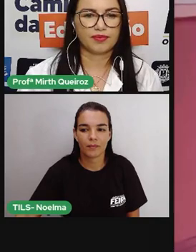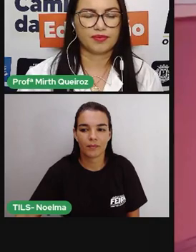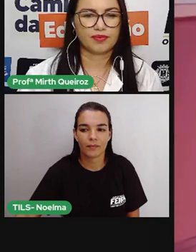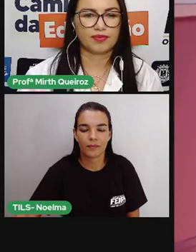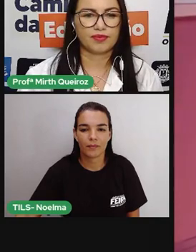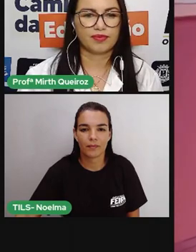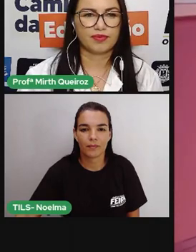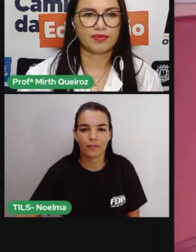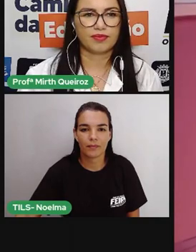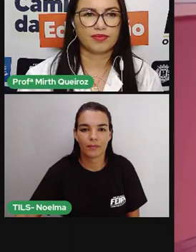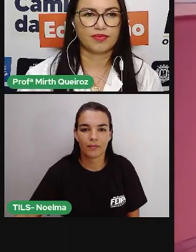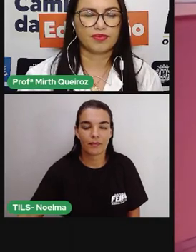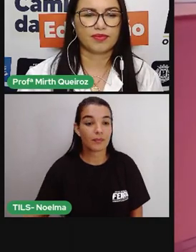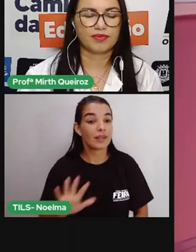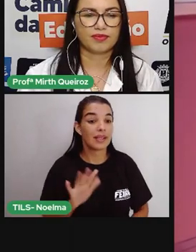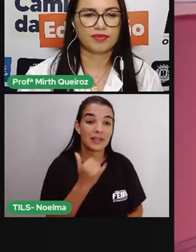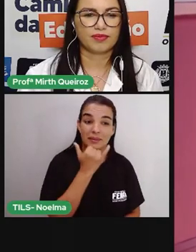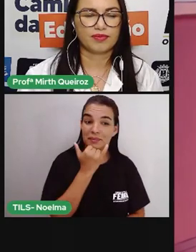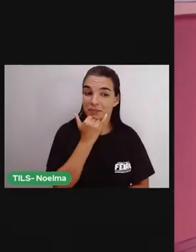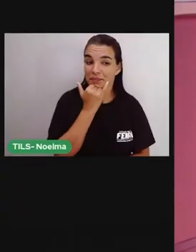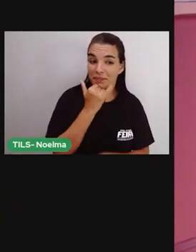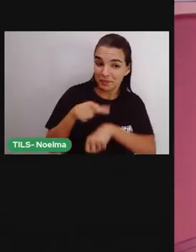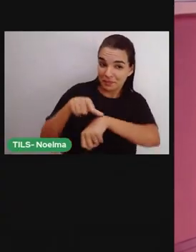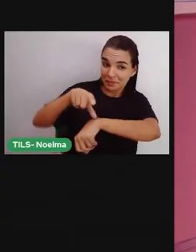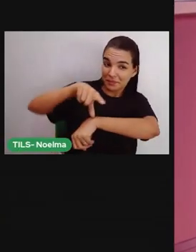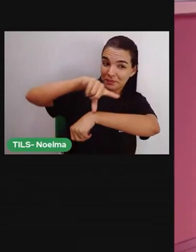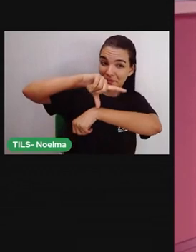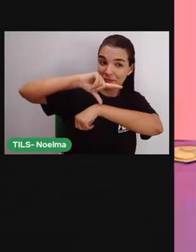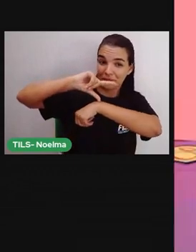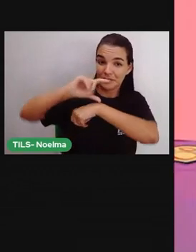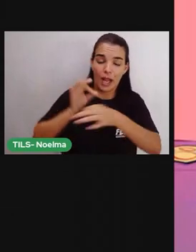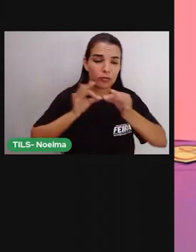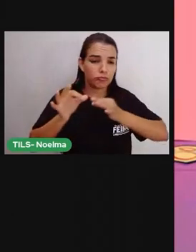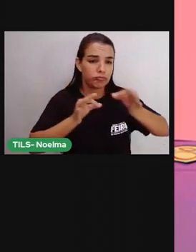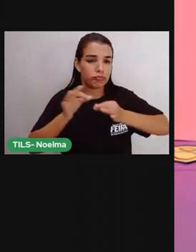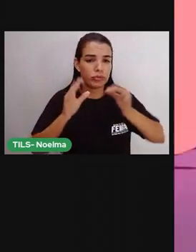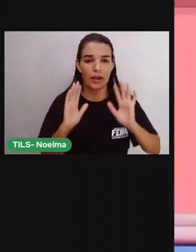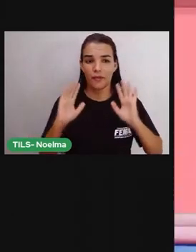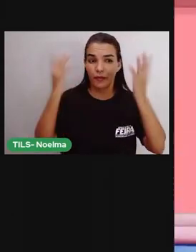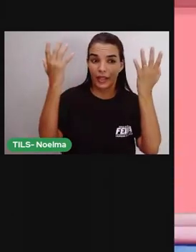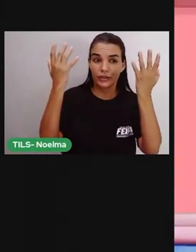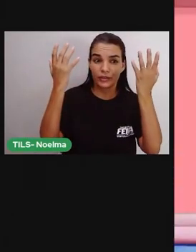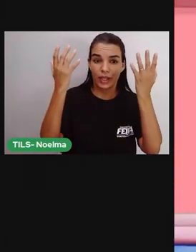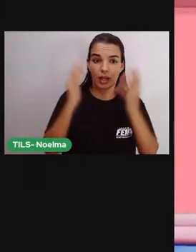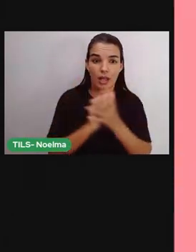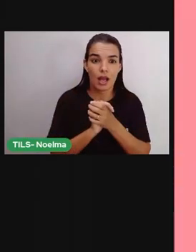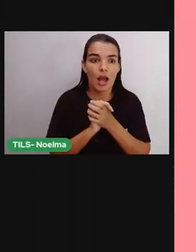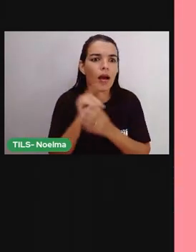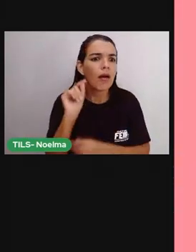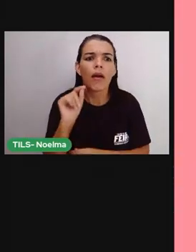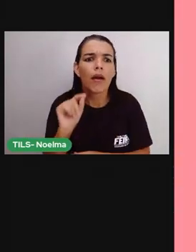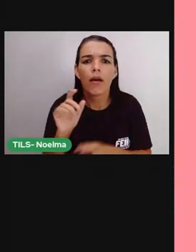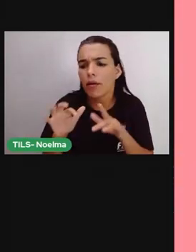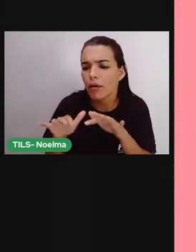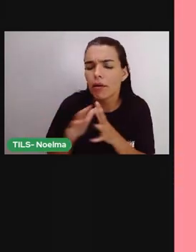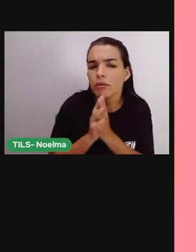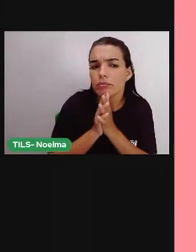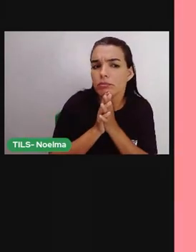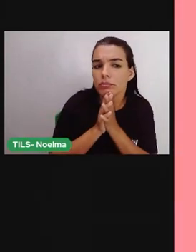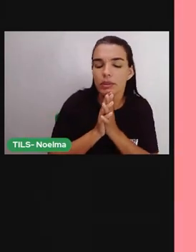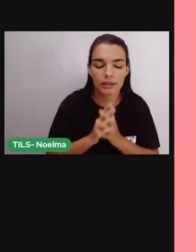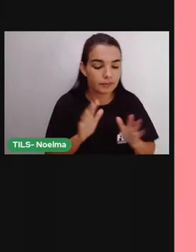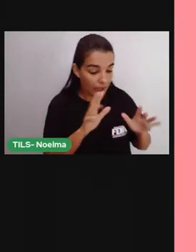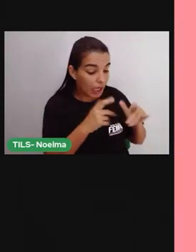Mãe, desculpa o atraso. Estava com a Magali organizando a festinha de aniversário dela e... O você está fazendo? Estou pesquisando na